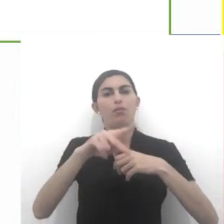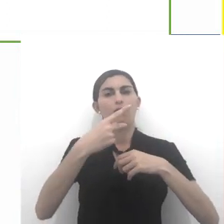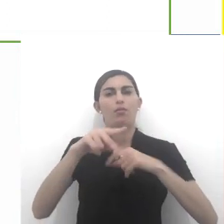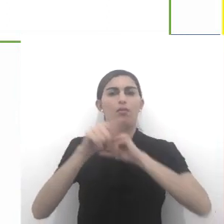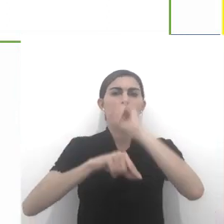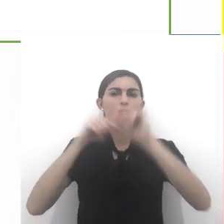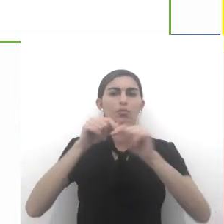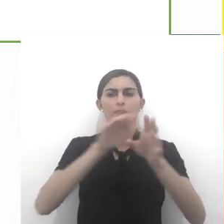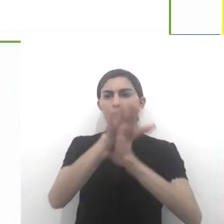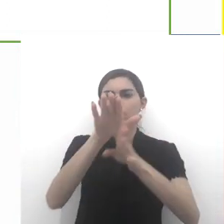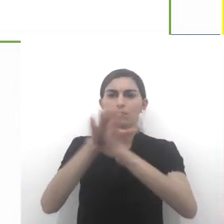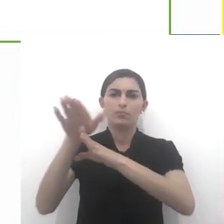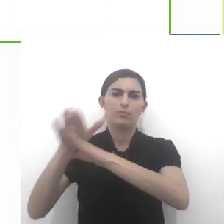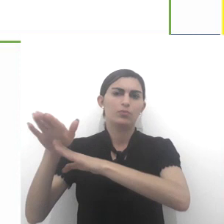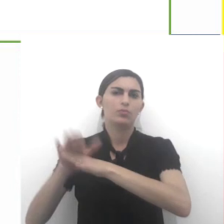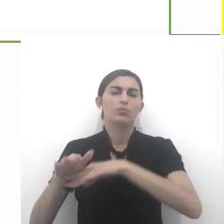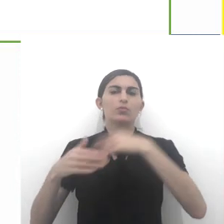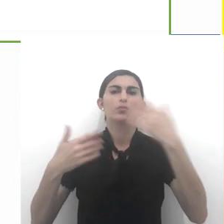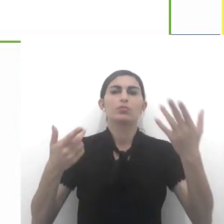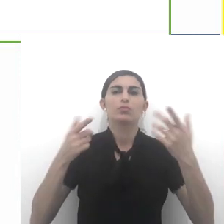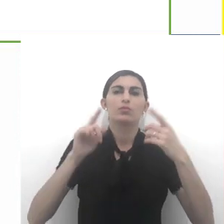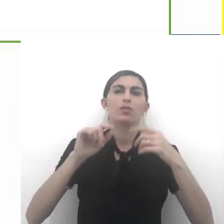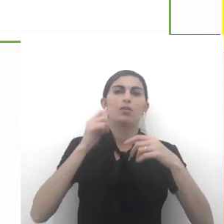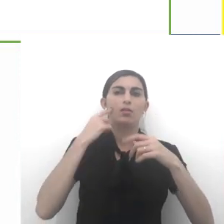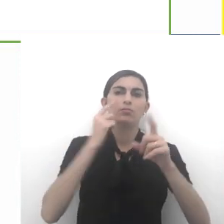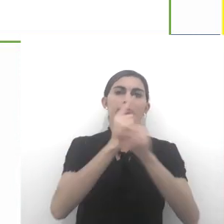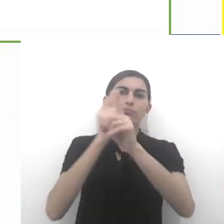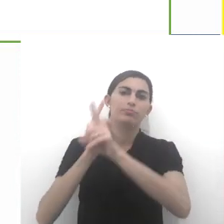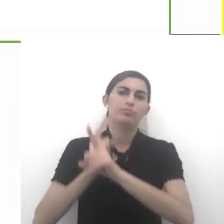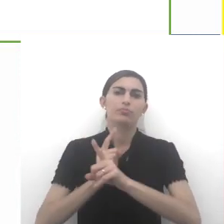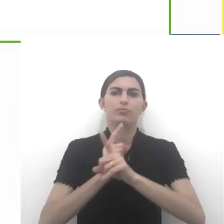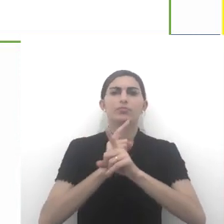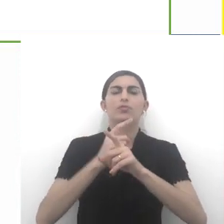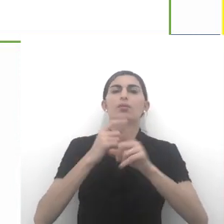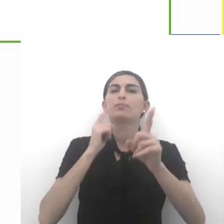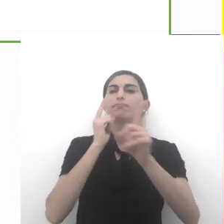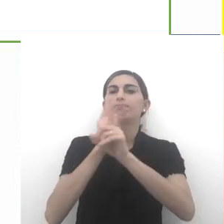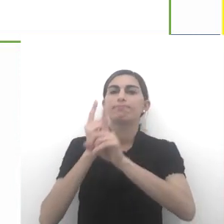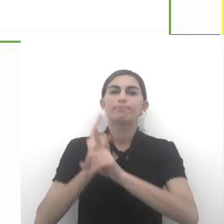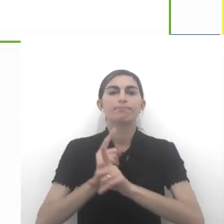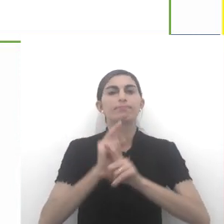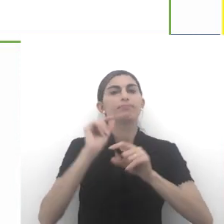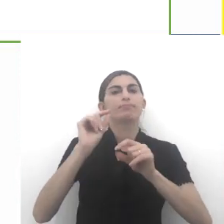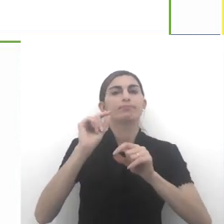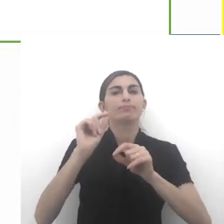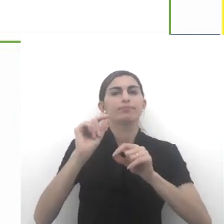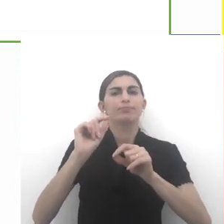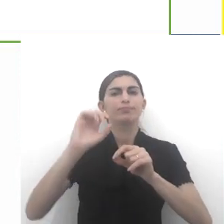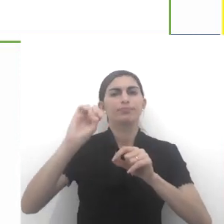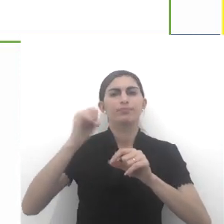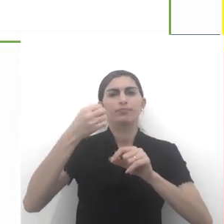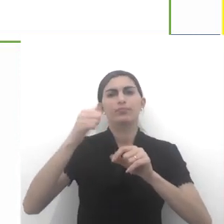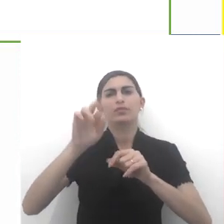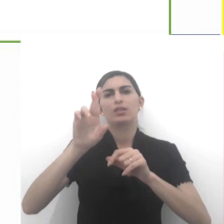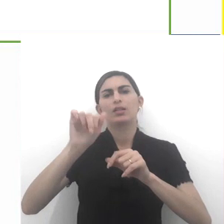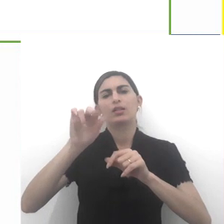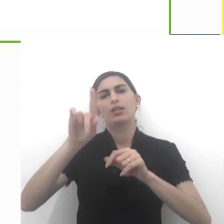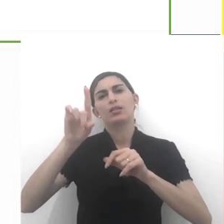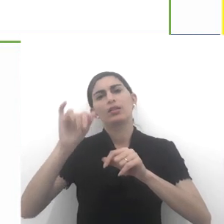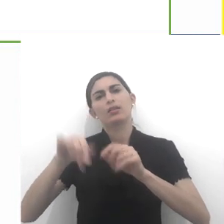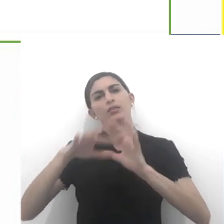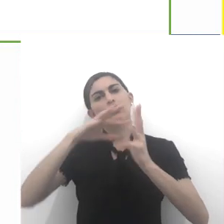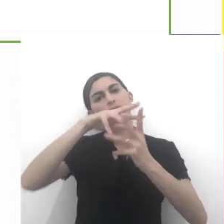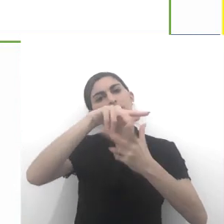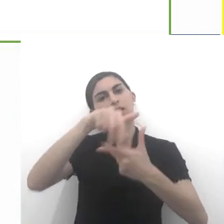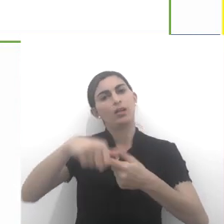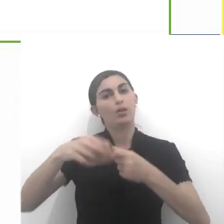entre elas, auxiliar no descobrimento e redescobrimento da sacralidade da